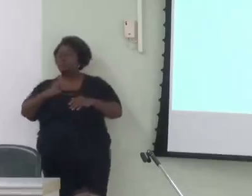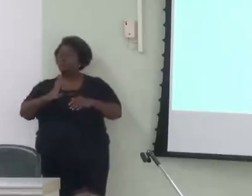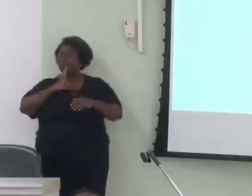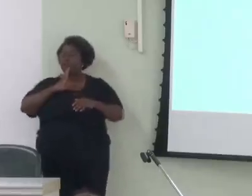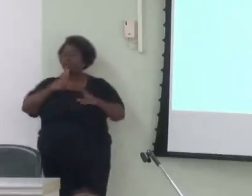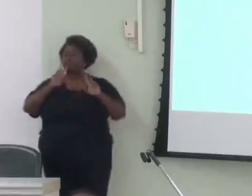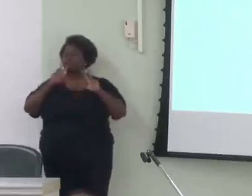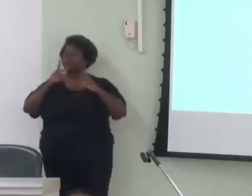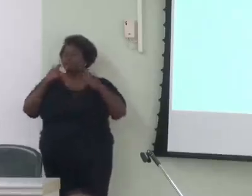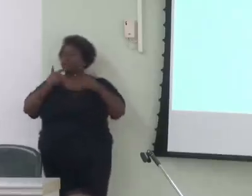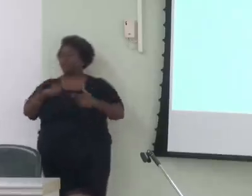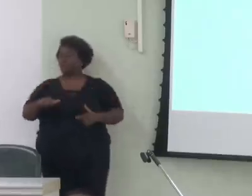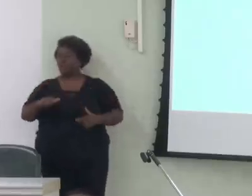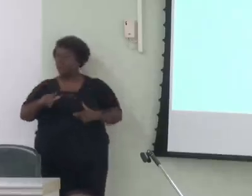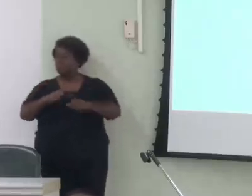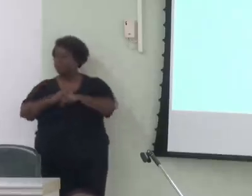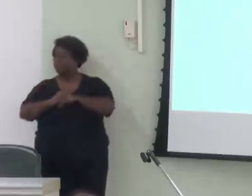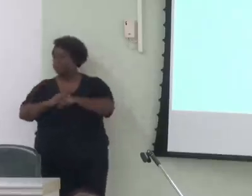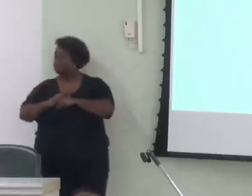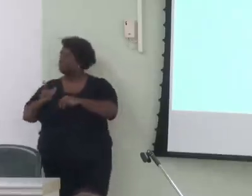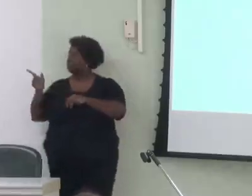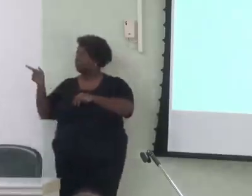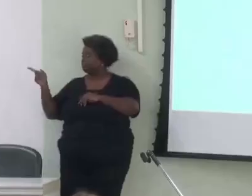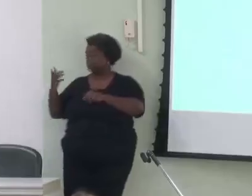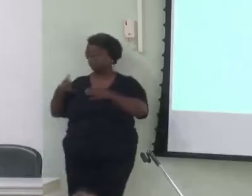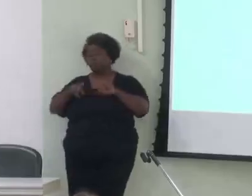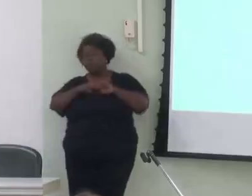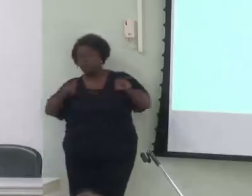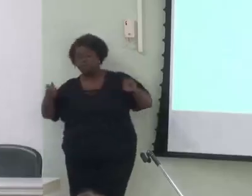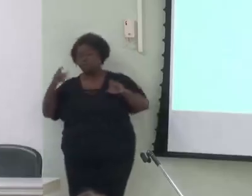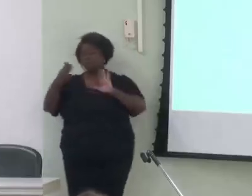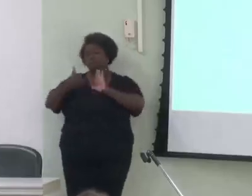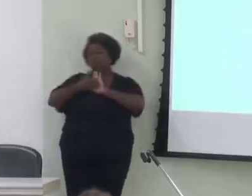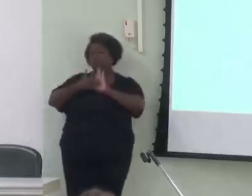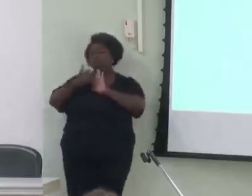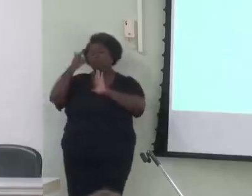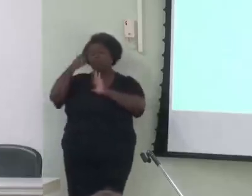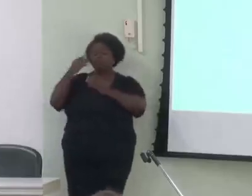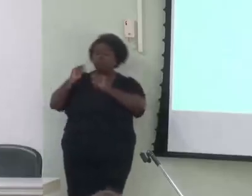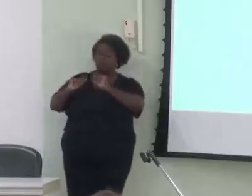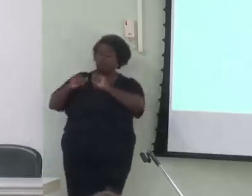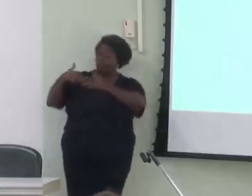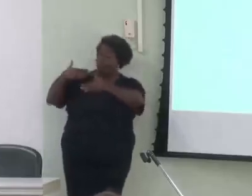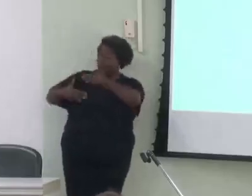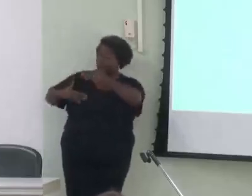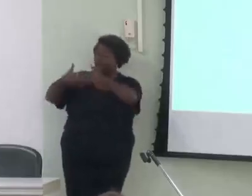Então, aqui a mesa se propôs a pensar nos avanços do funcionalismo, né? E as duas colocaram isso muito bem. assim...